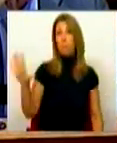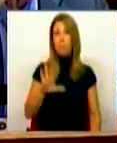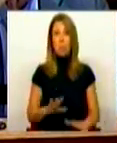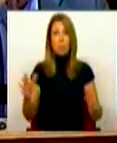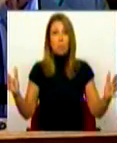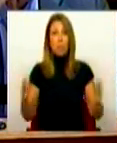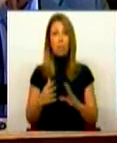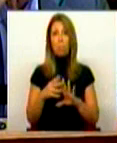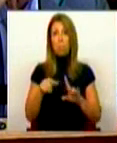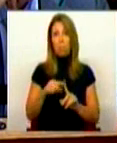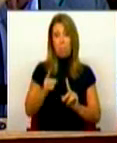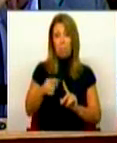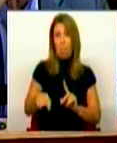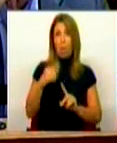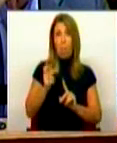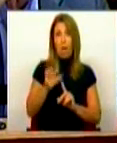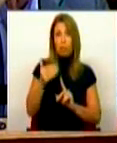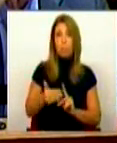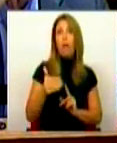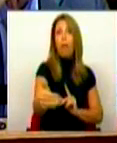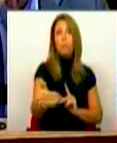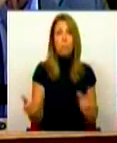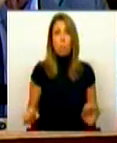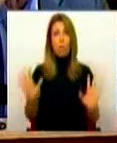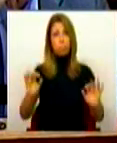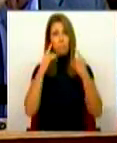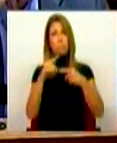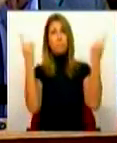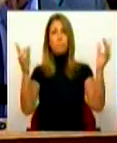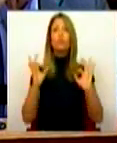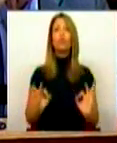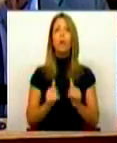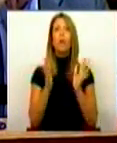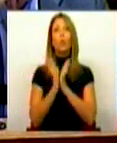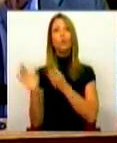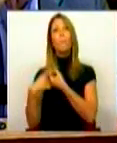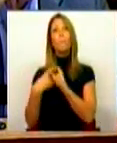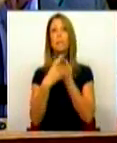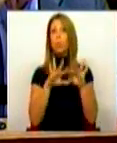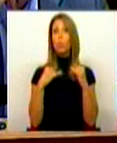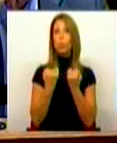os anos subsequentes, e isso foi, aliás, também expressamente assumido por todos os parceiros sociais.